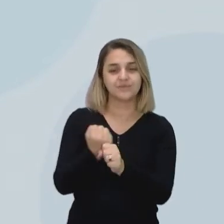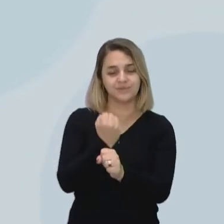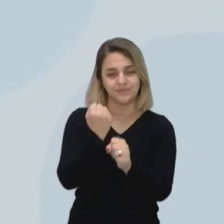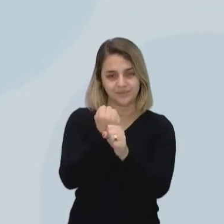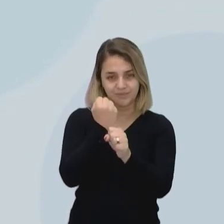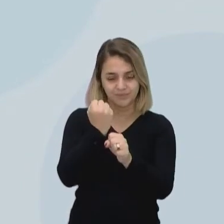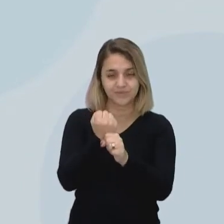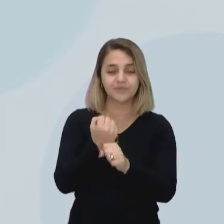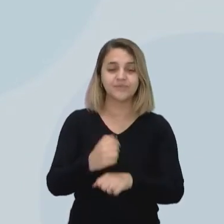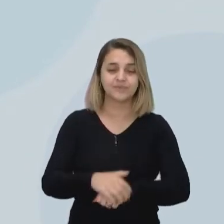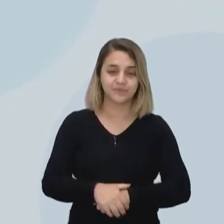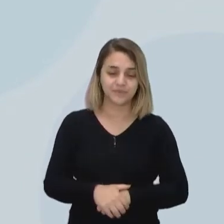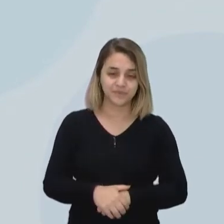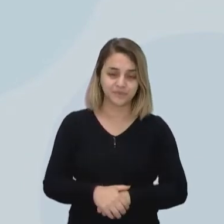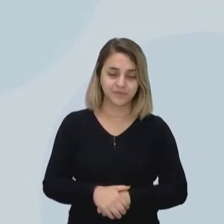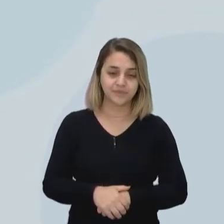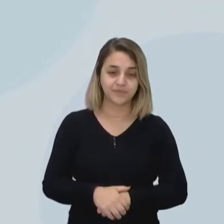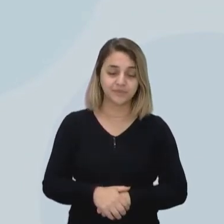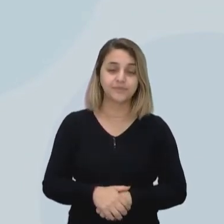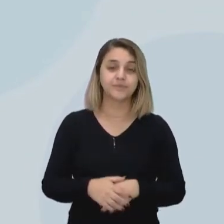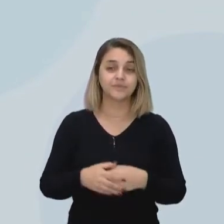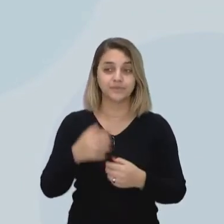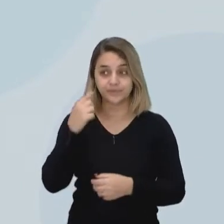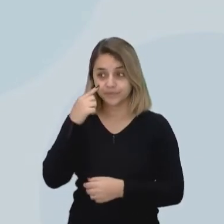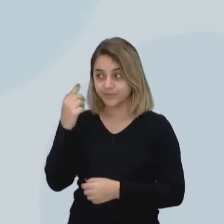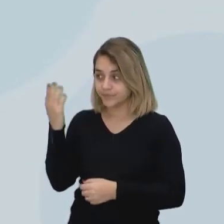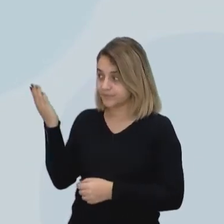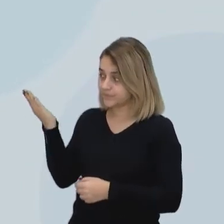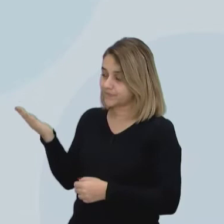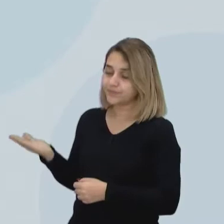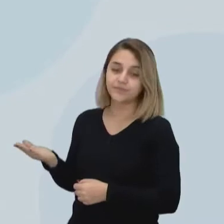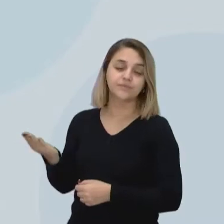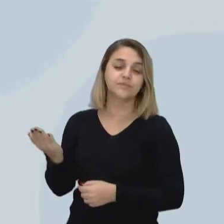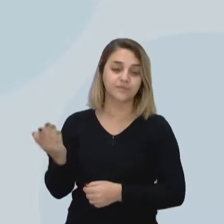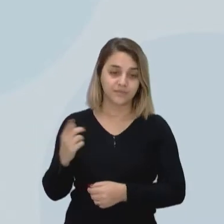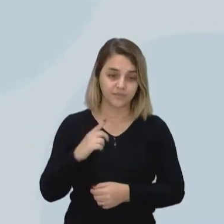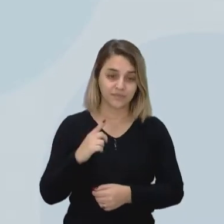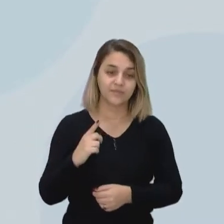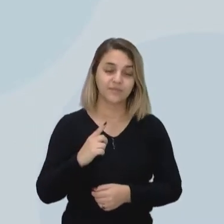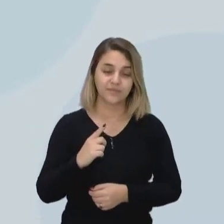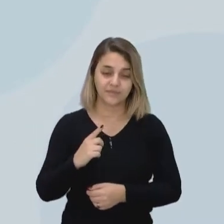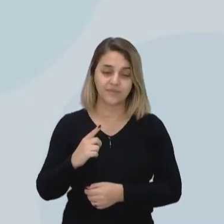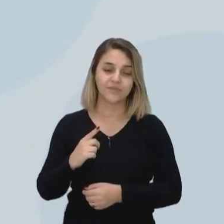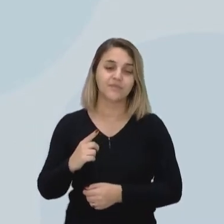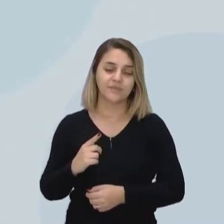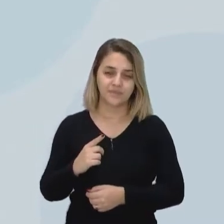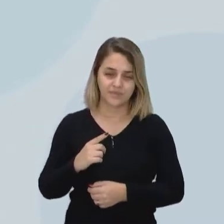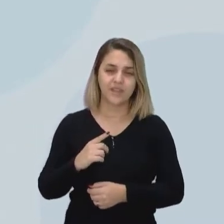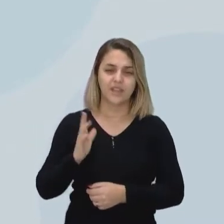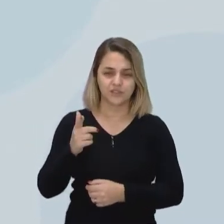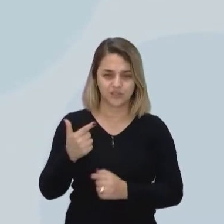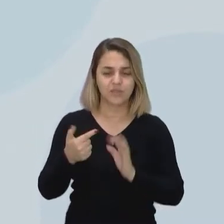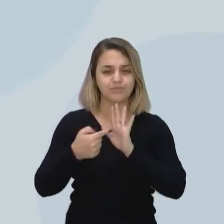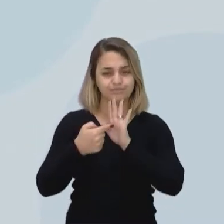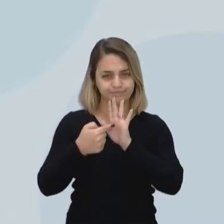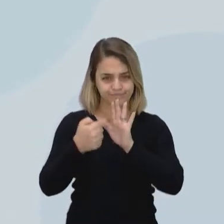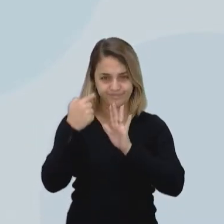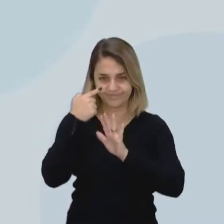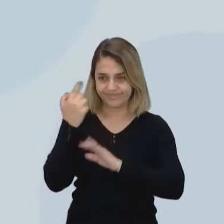construção. Então, os resíduos sólidos da construção, conforme a gente vê aí na figura,